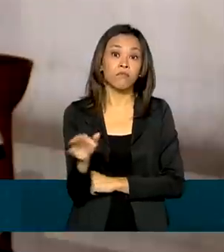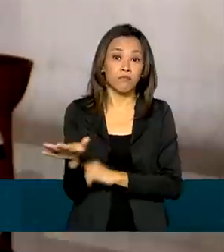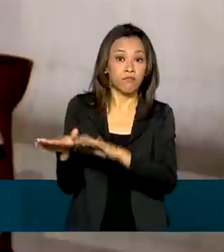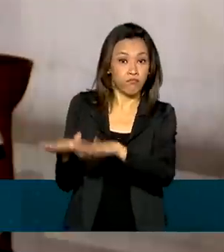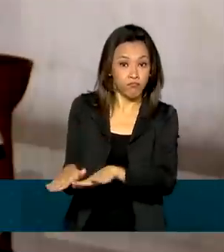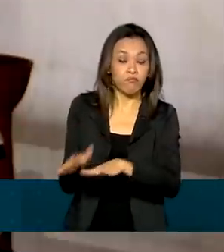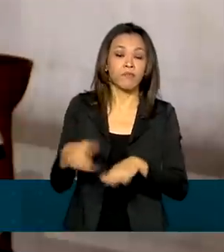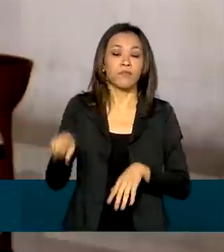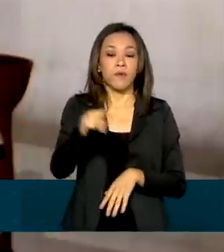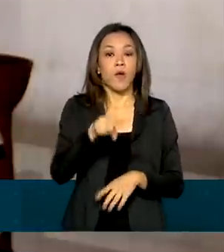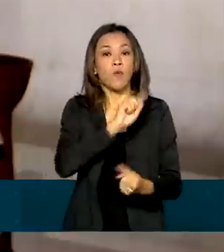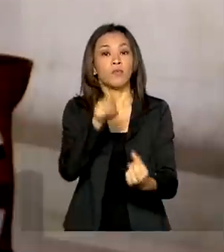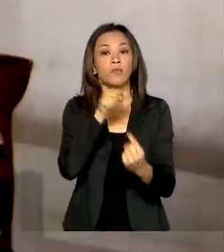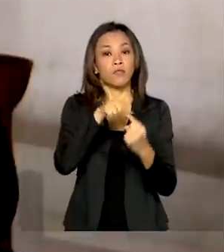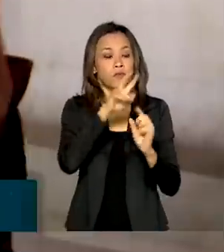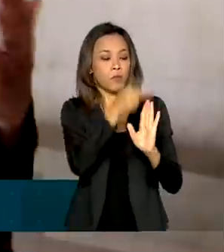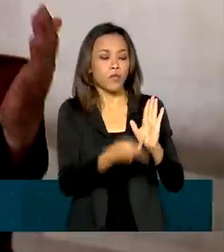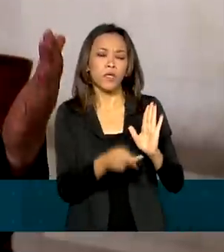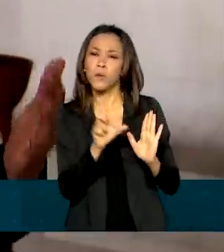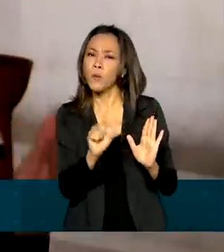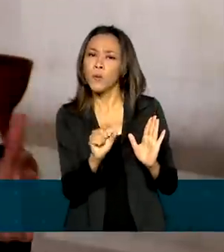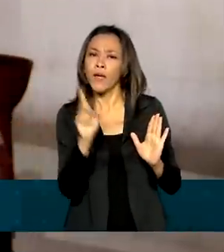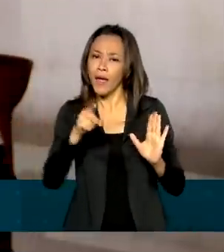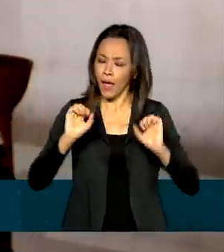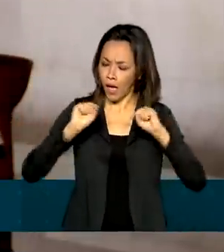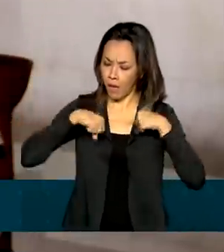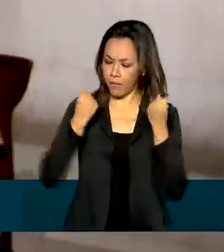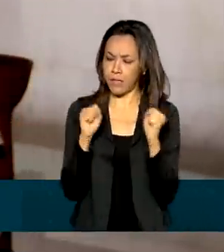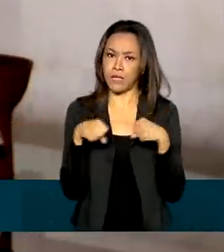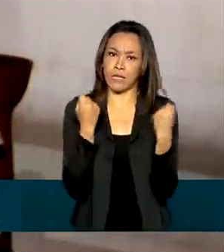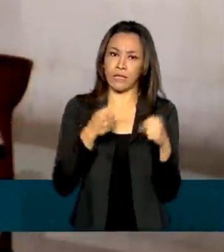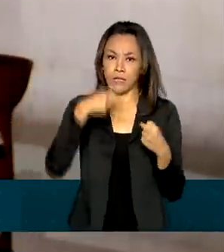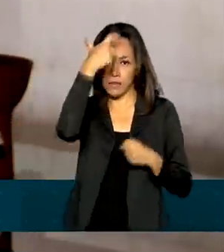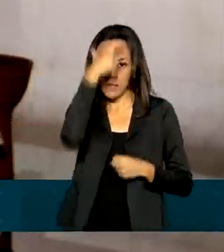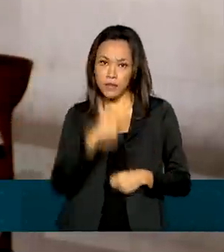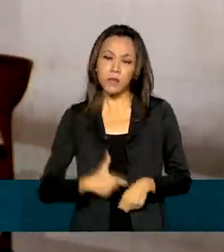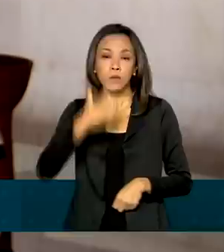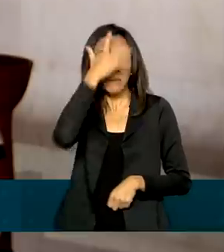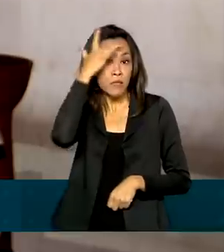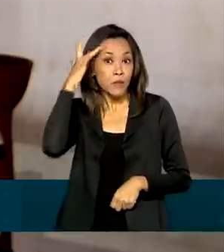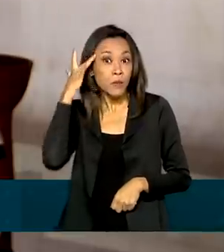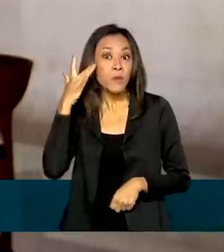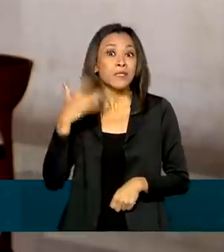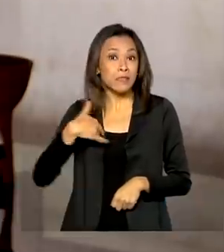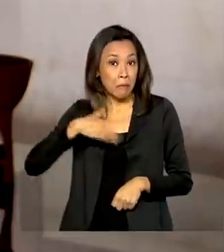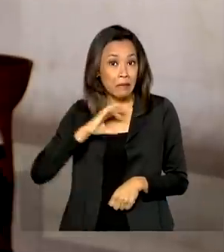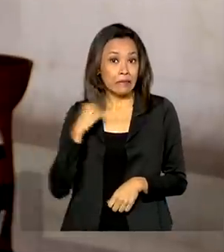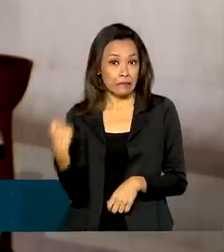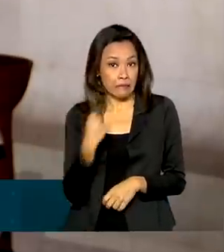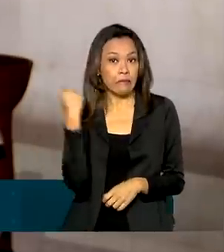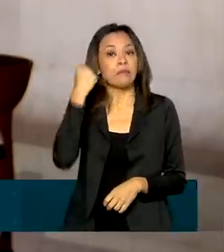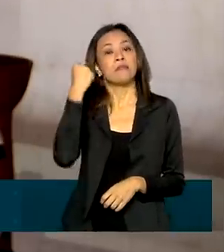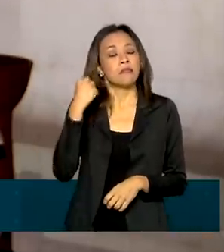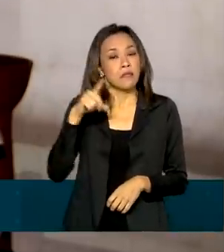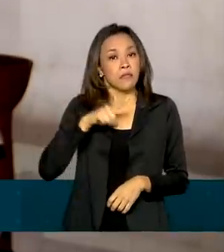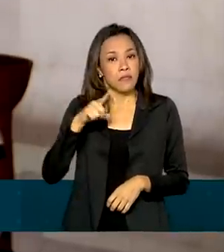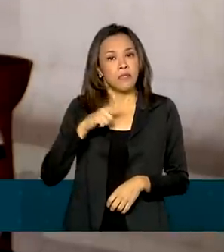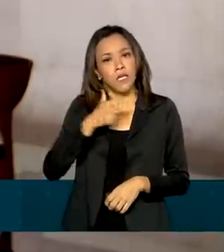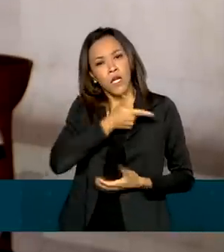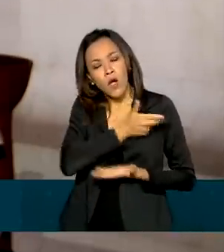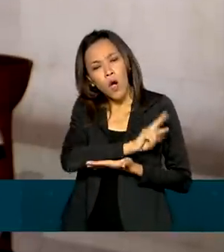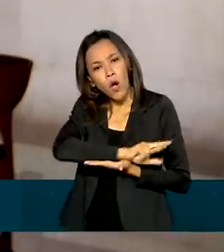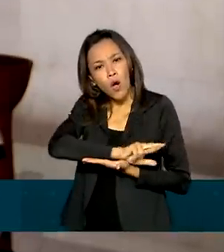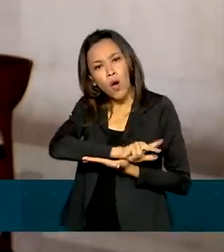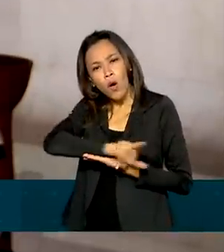O objetivo do projeto é trabalhar na reabilitação de pacientes que estão em estado mais crítico e sofrem com outras